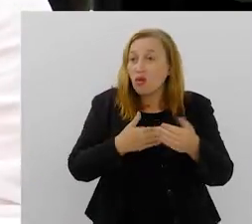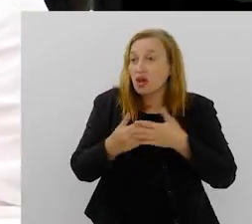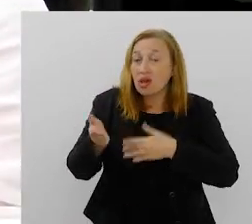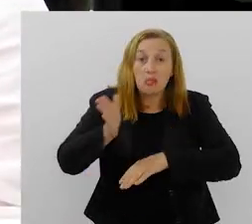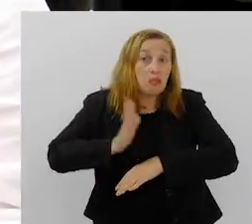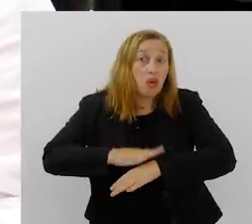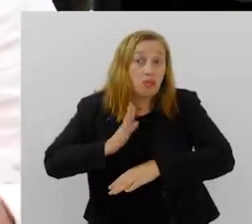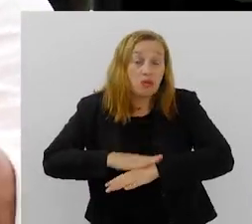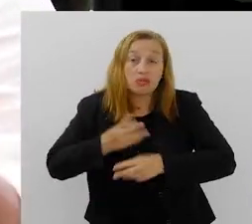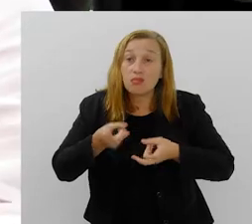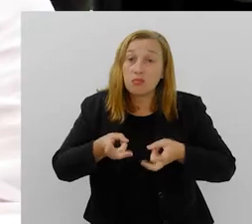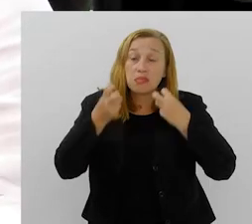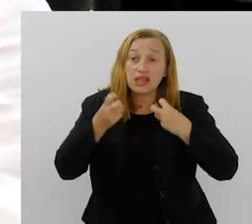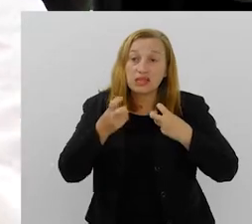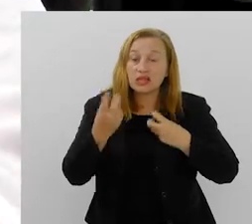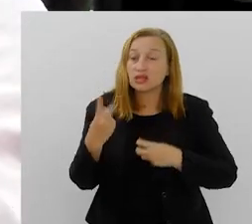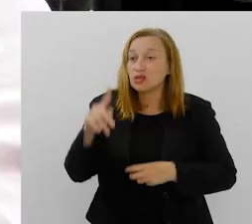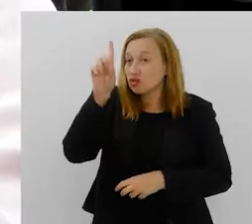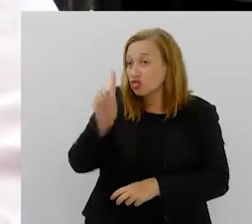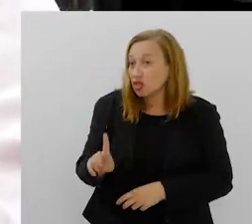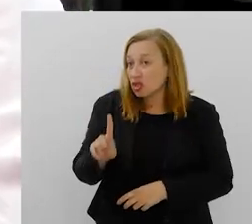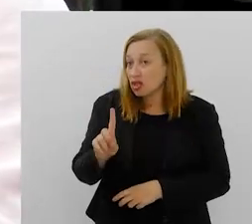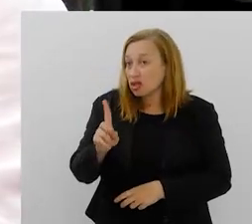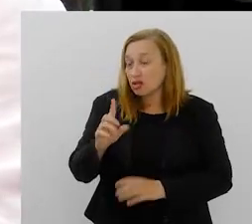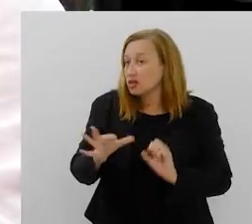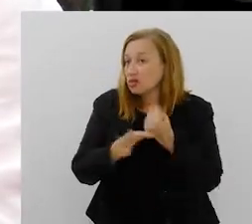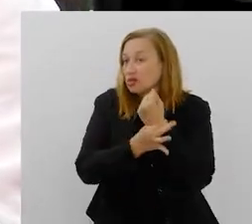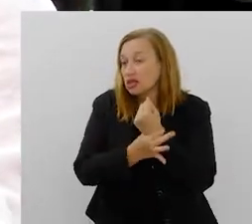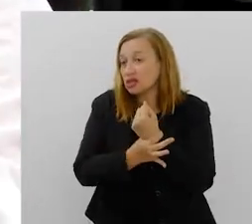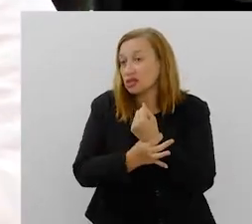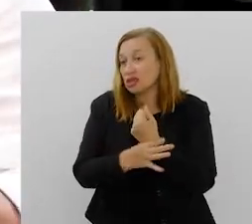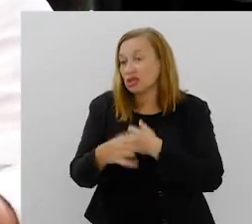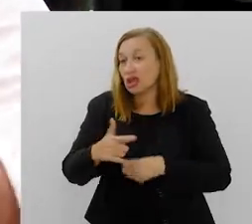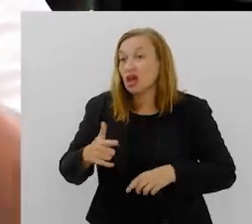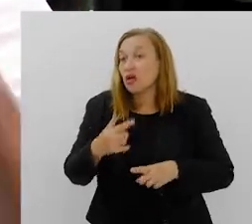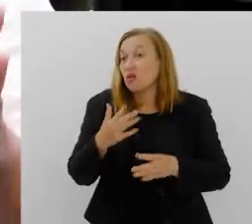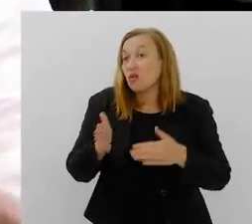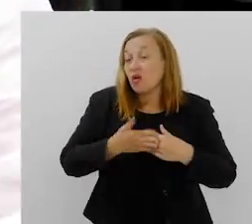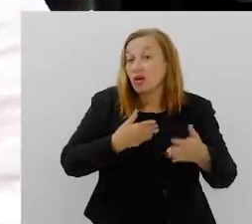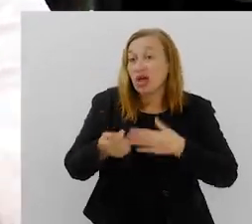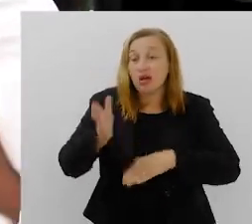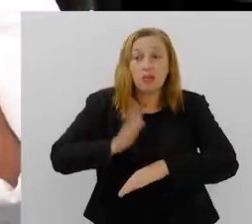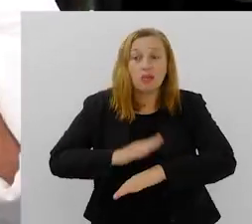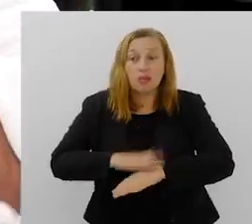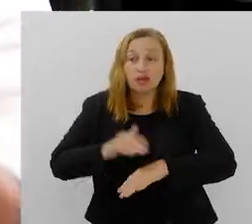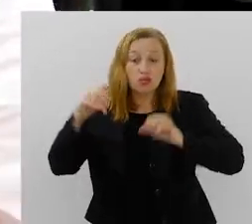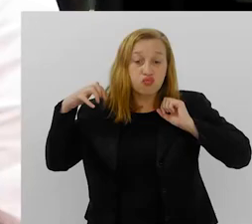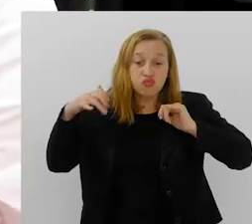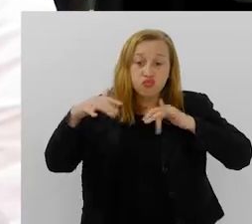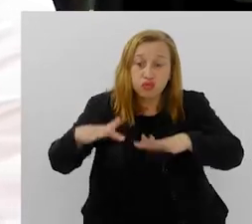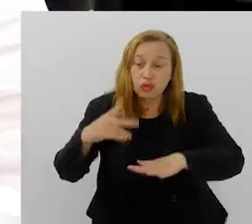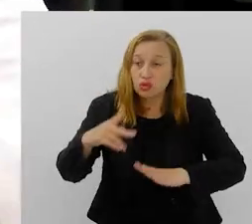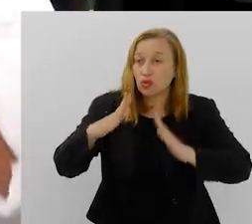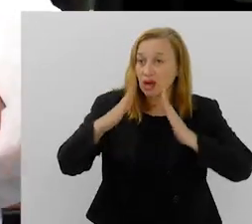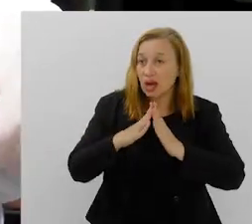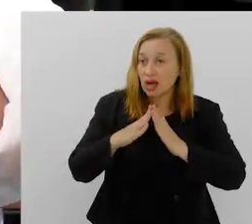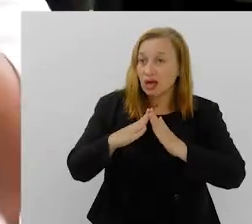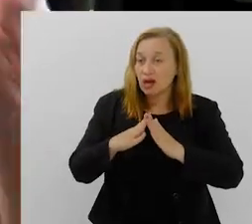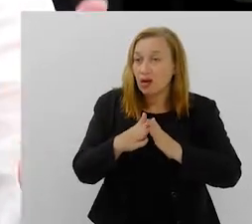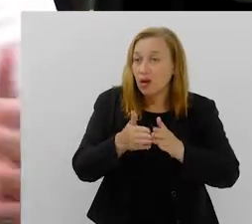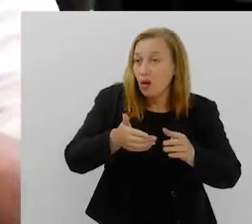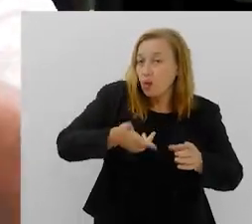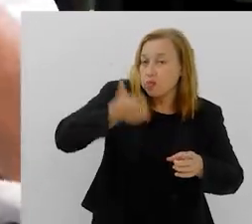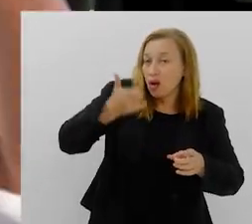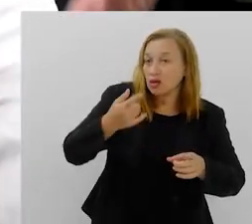qualquer momento percebe que os seus direitos não são garantidos, porque a qualquer momento vão invadir a sua casa, vão